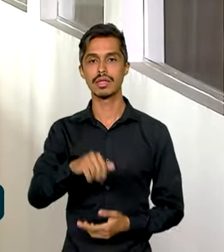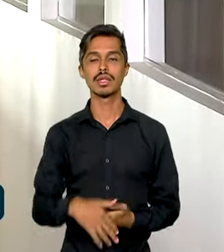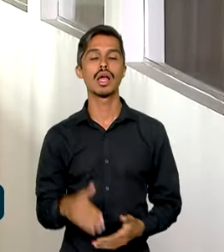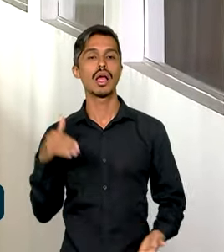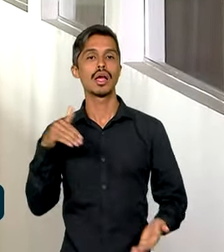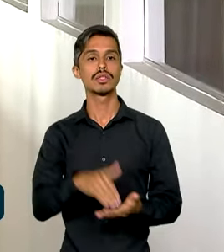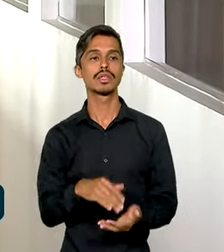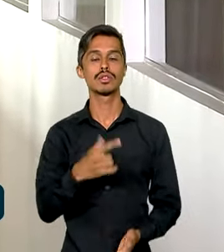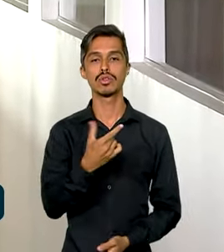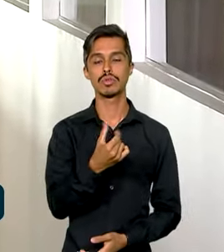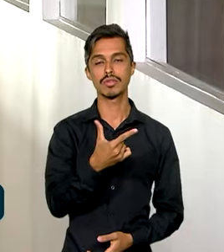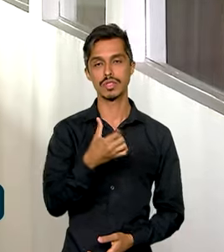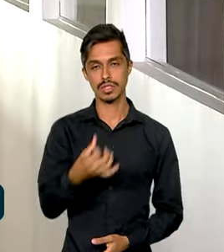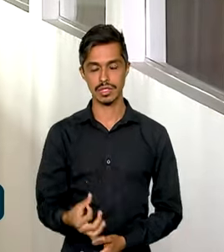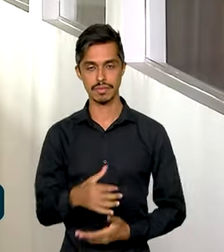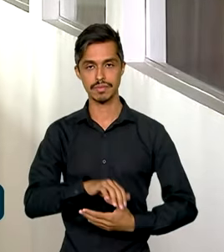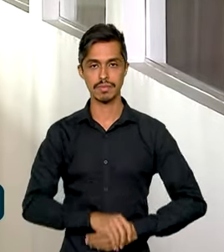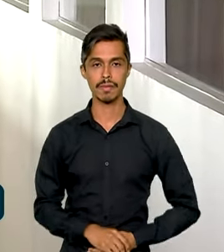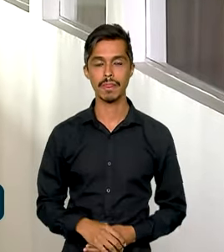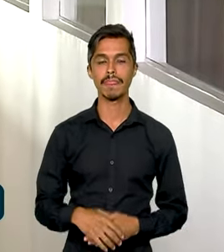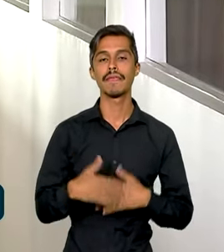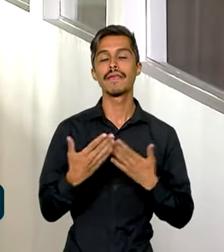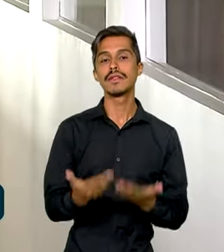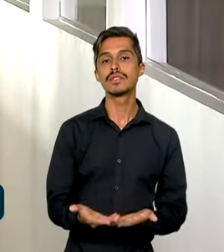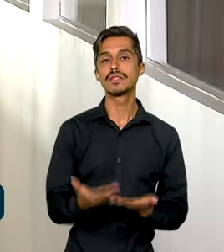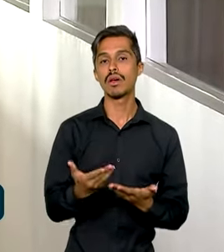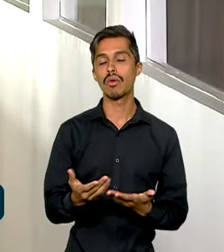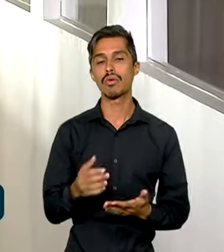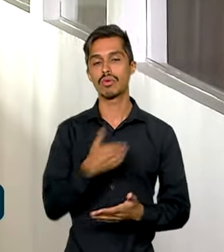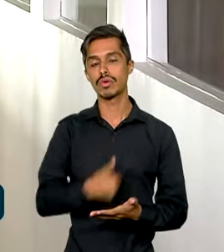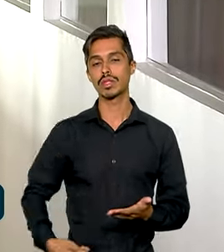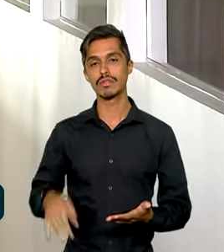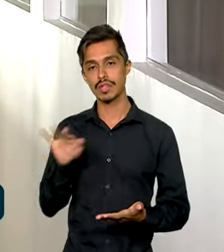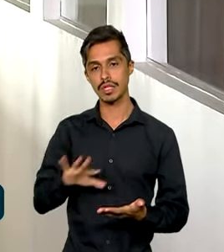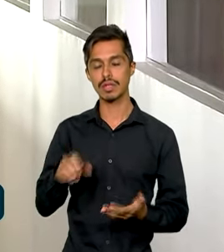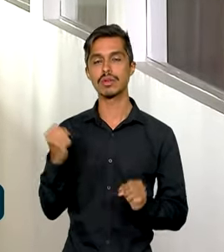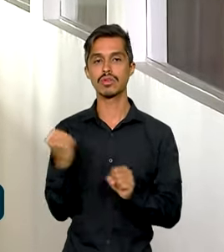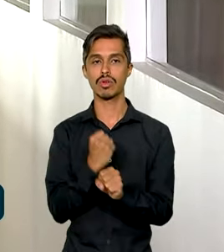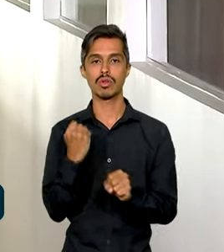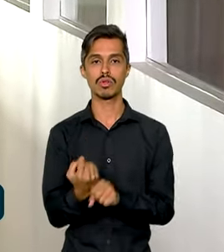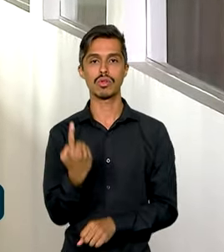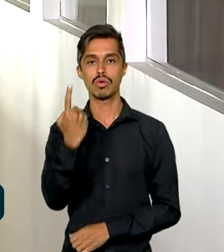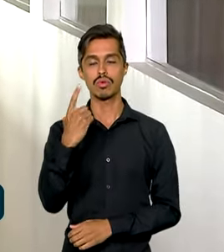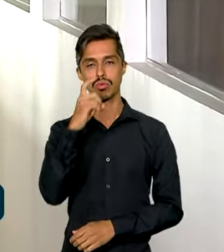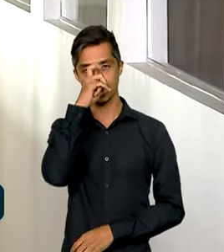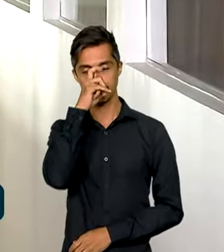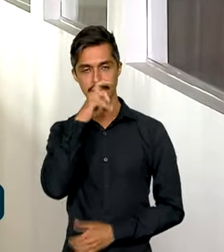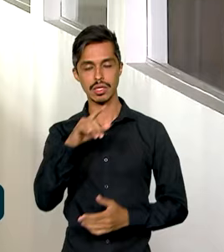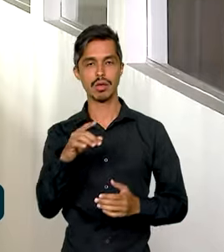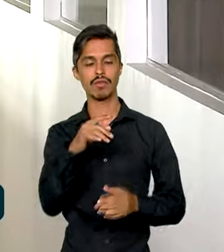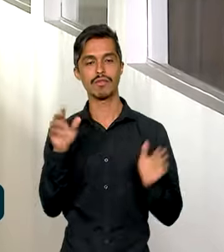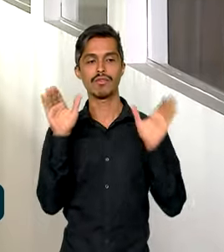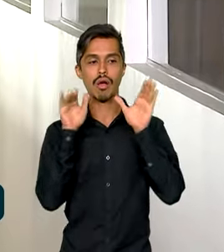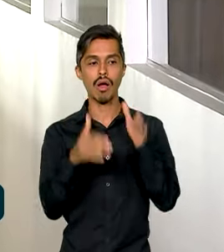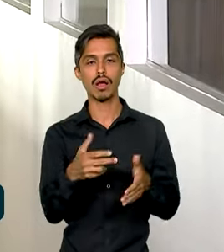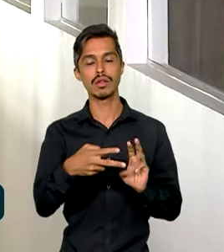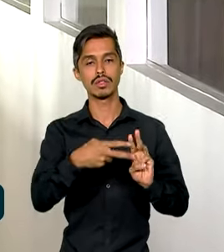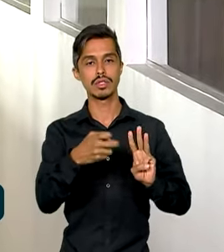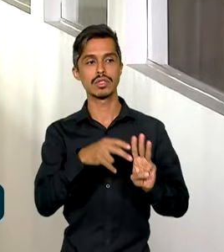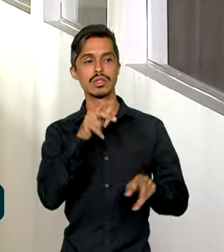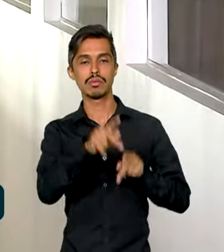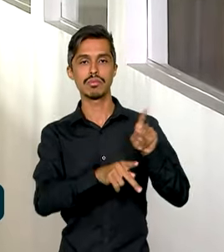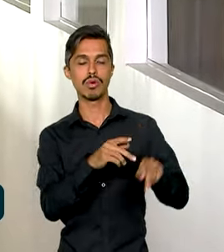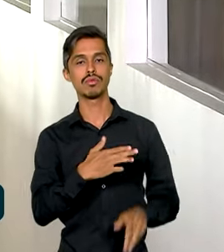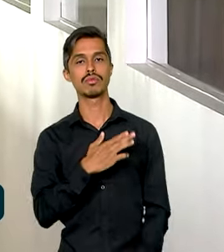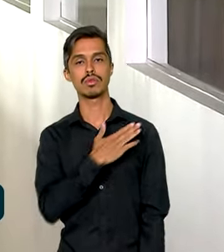2026. O governo federal informou ainda que deve construir um hospital indígena para atendimento ao povo